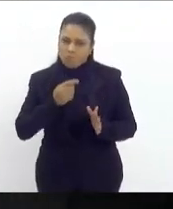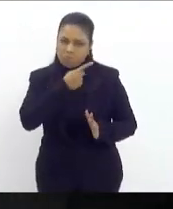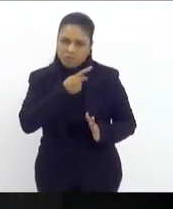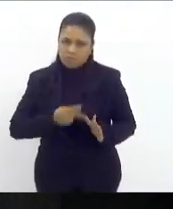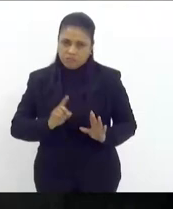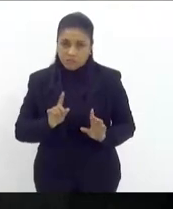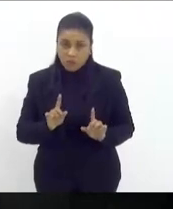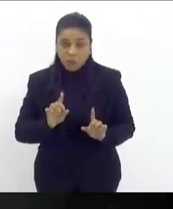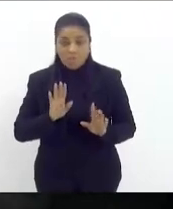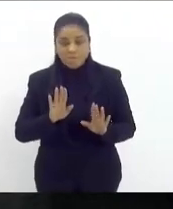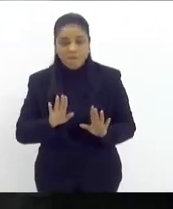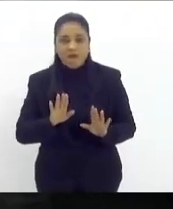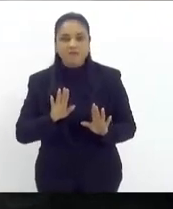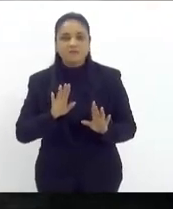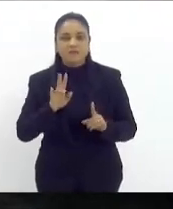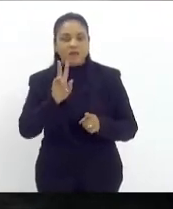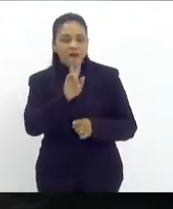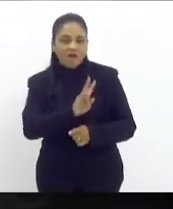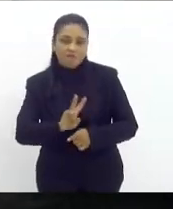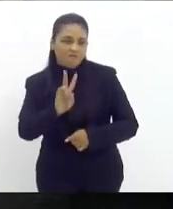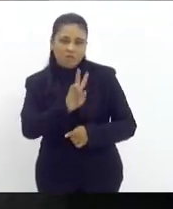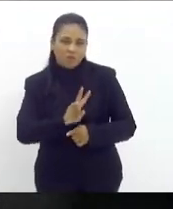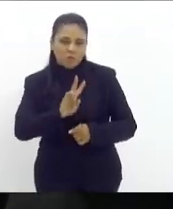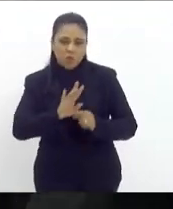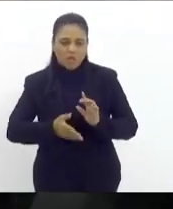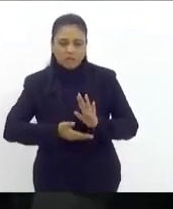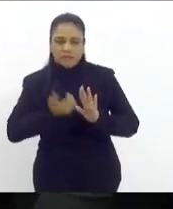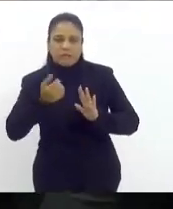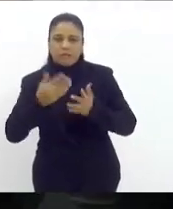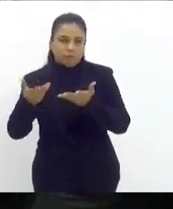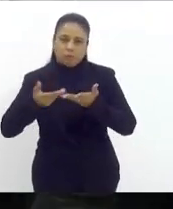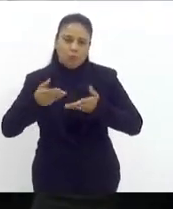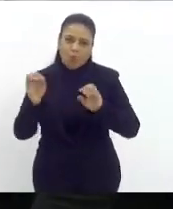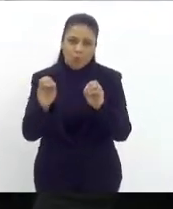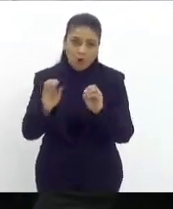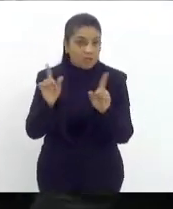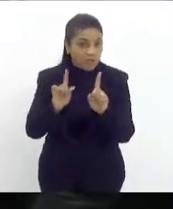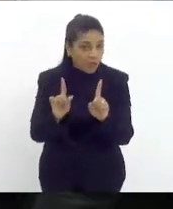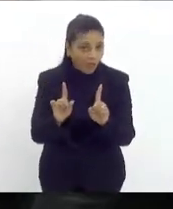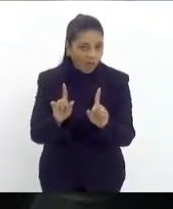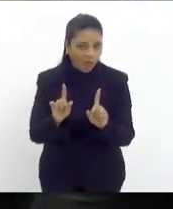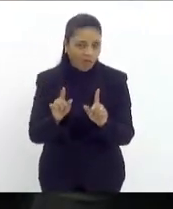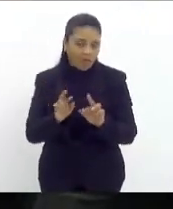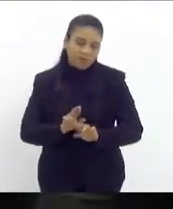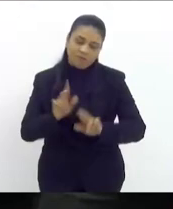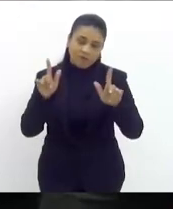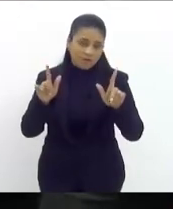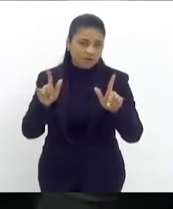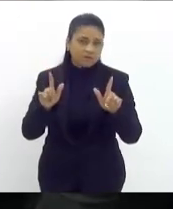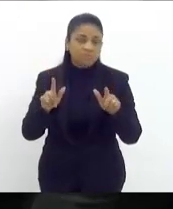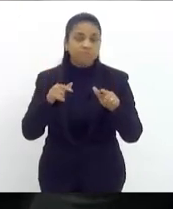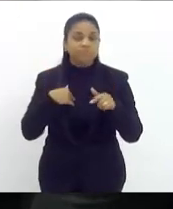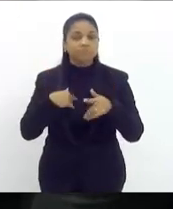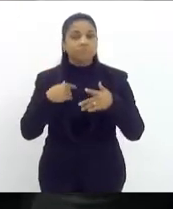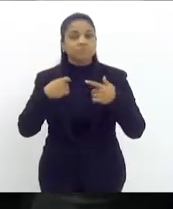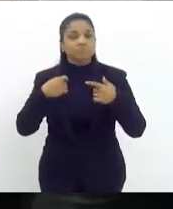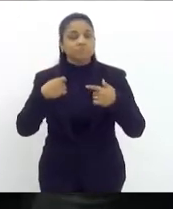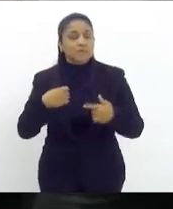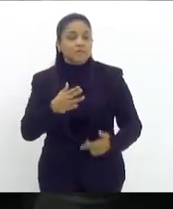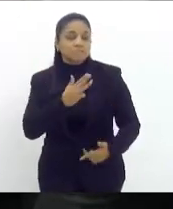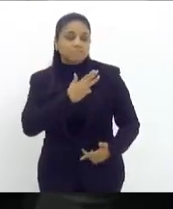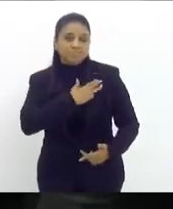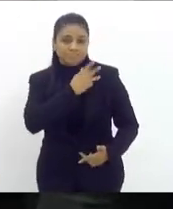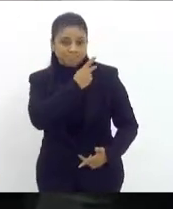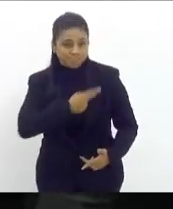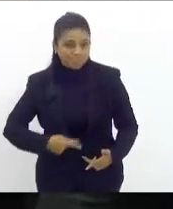tirar a Venezuela do campo dos negócios não é nada disso mas dizer o que o presidente Lula disse é